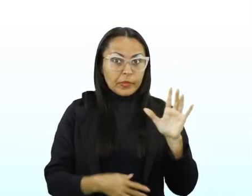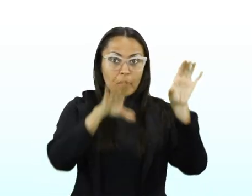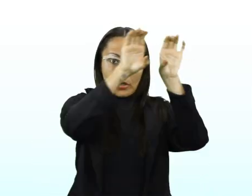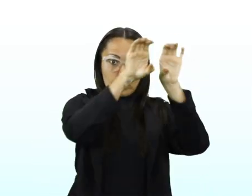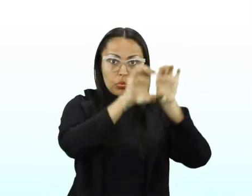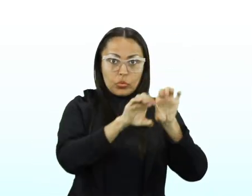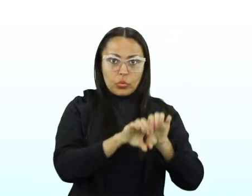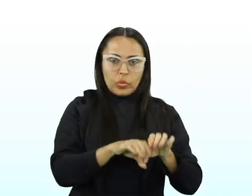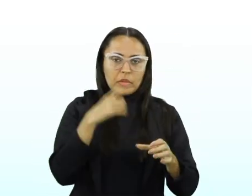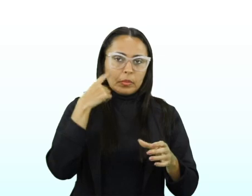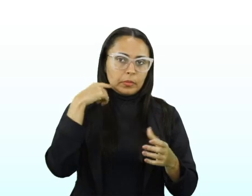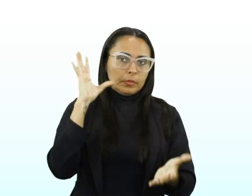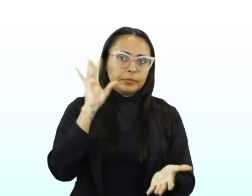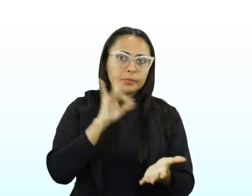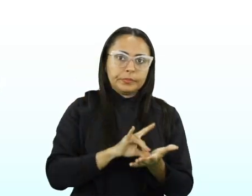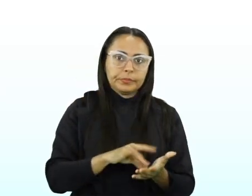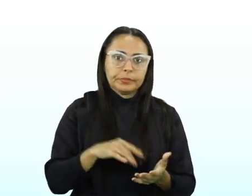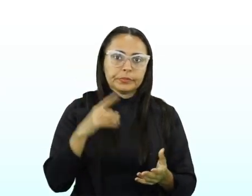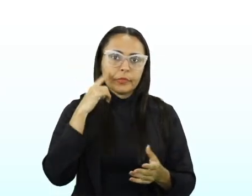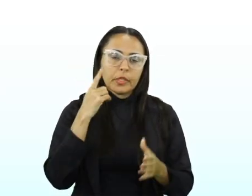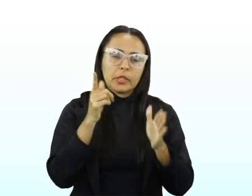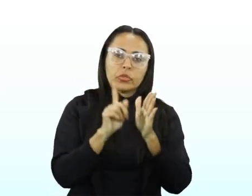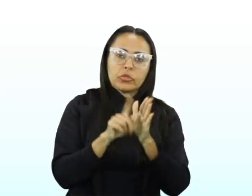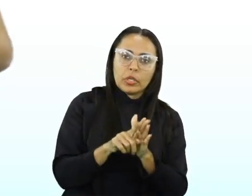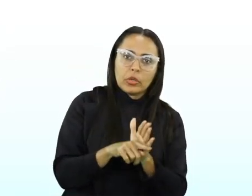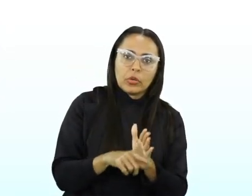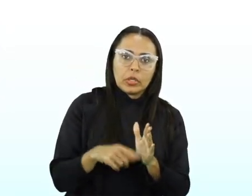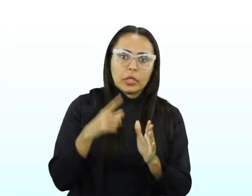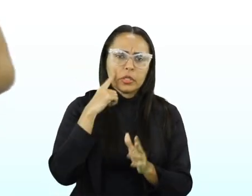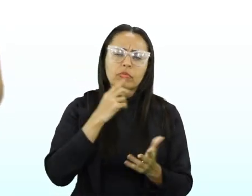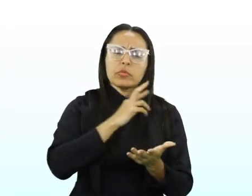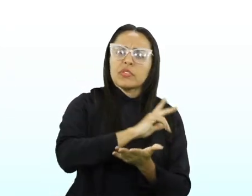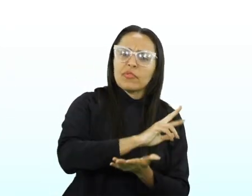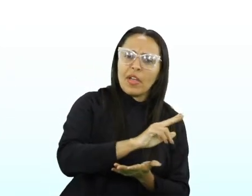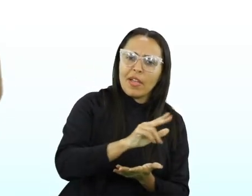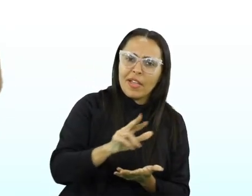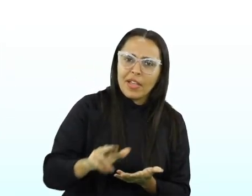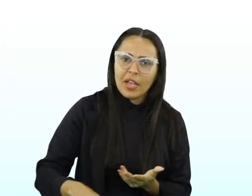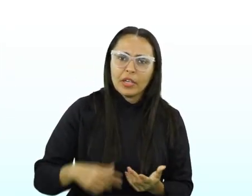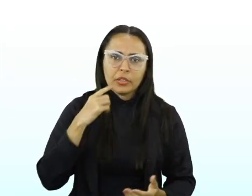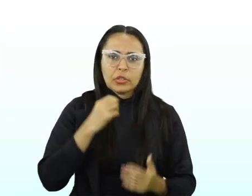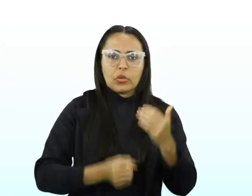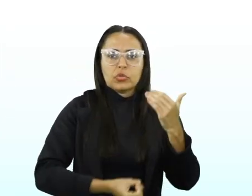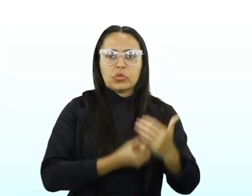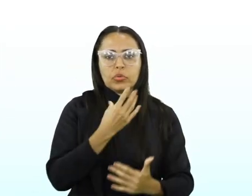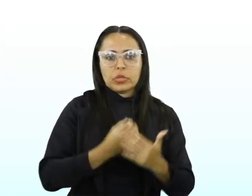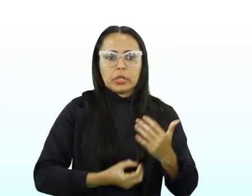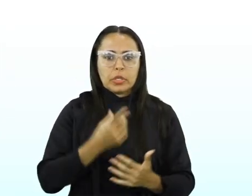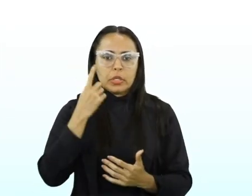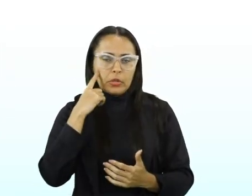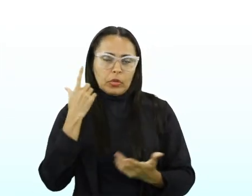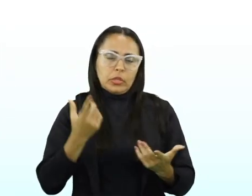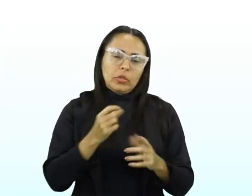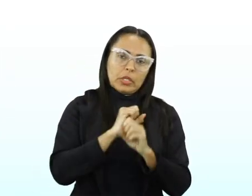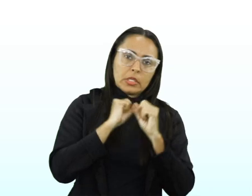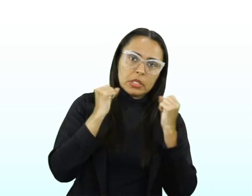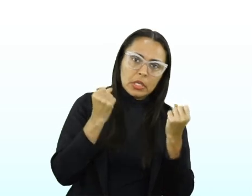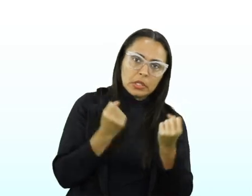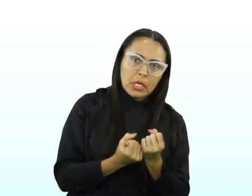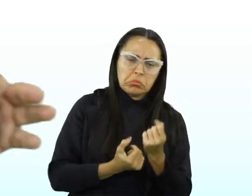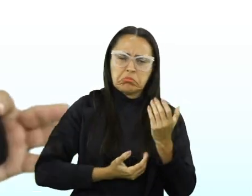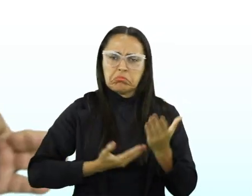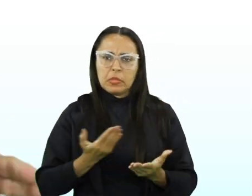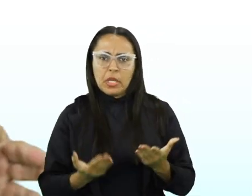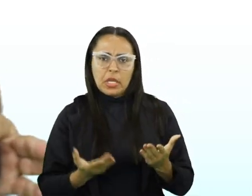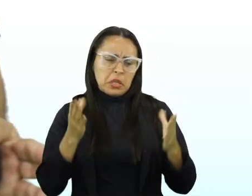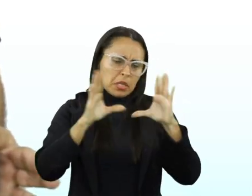fixa lá, não é? Já os gêneros, eles são diversos, surgem conforme a necessidade social. Eles surgem